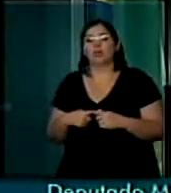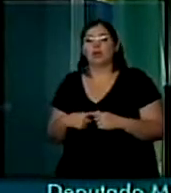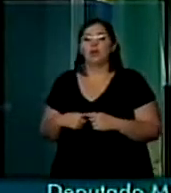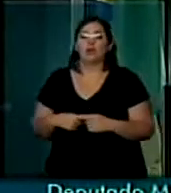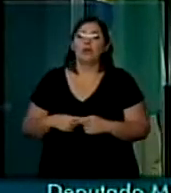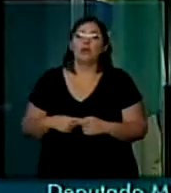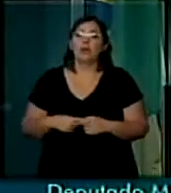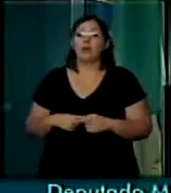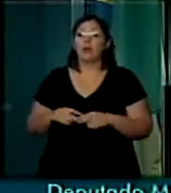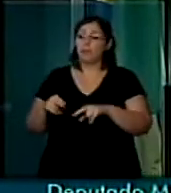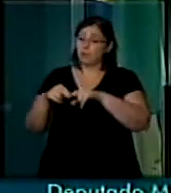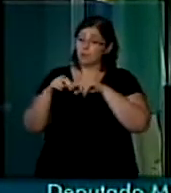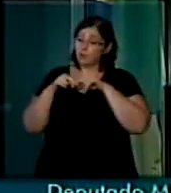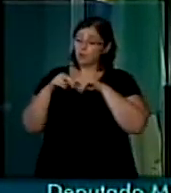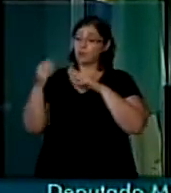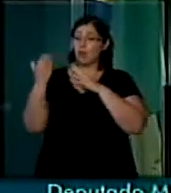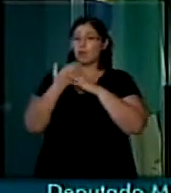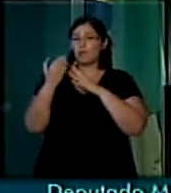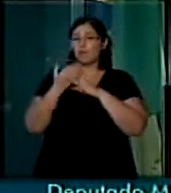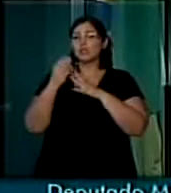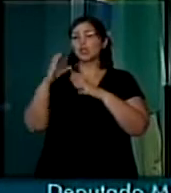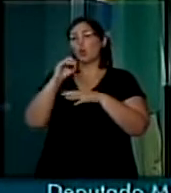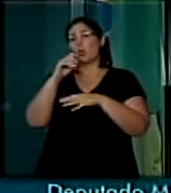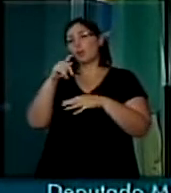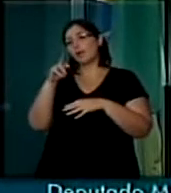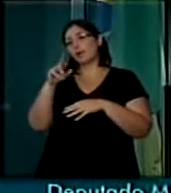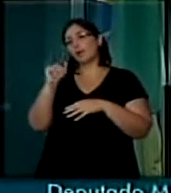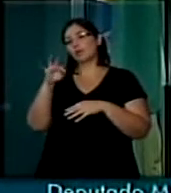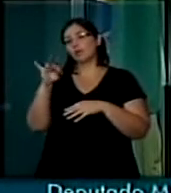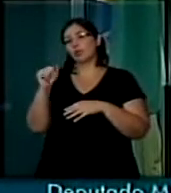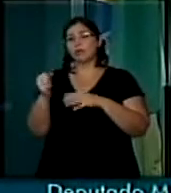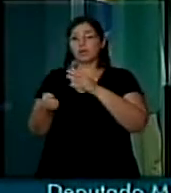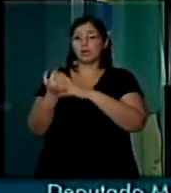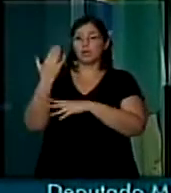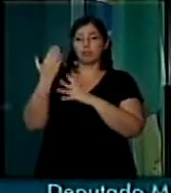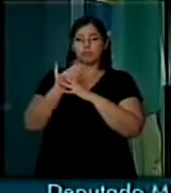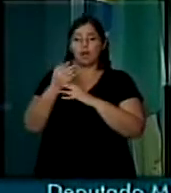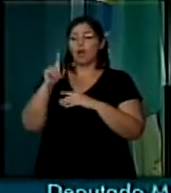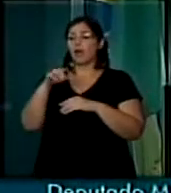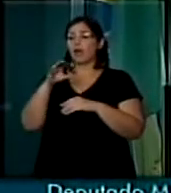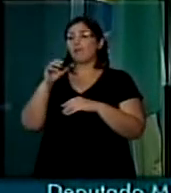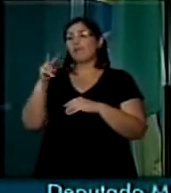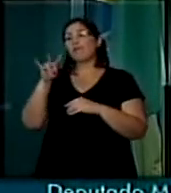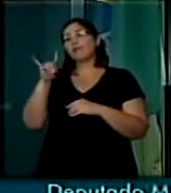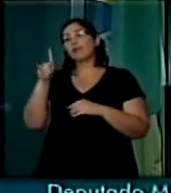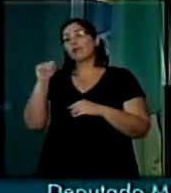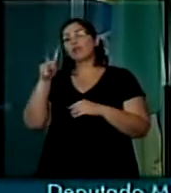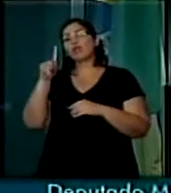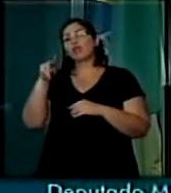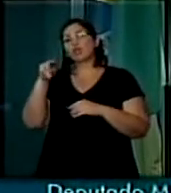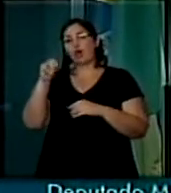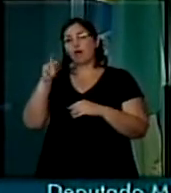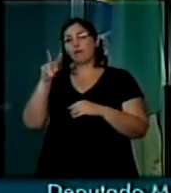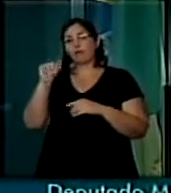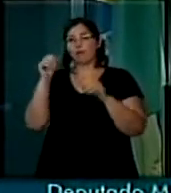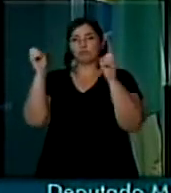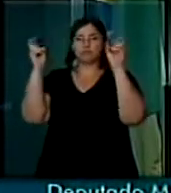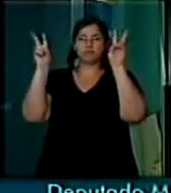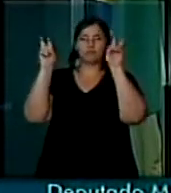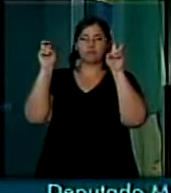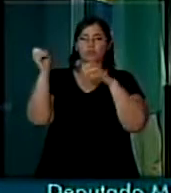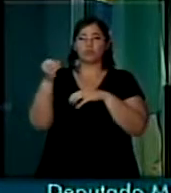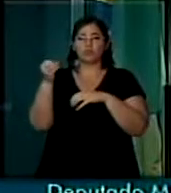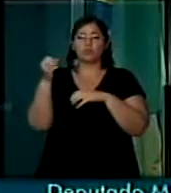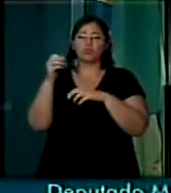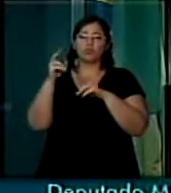através de uma cooperativa que está sendo criada, que é a cooperativa Vida Nova, e que eu quero desde já dizer